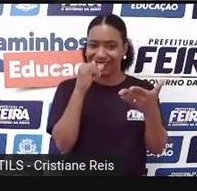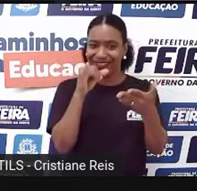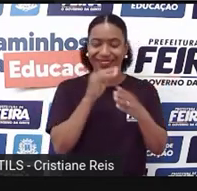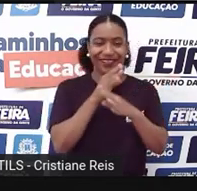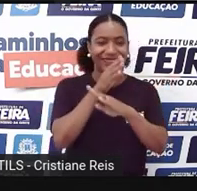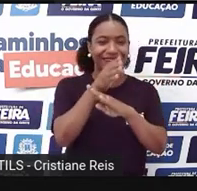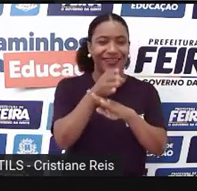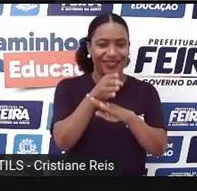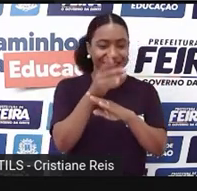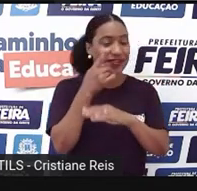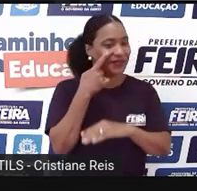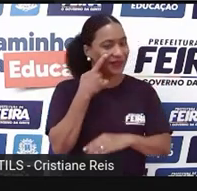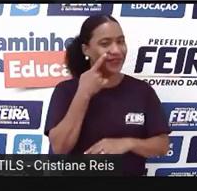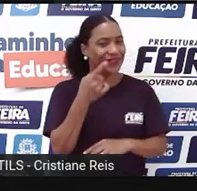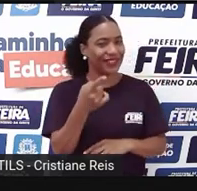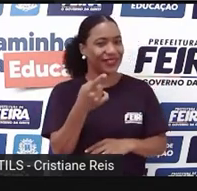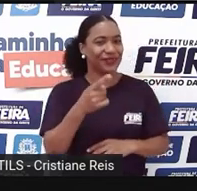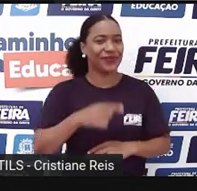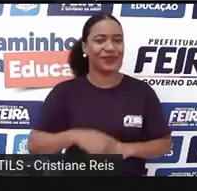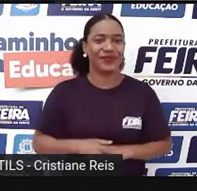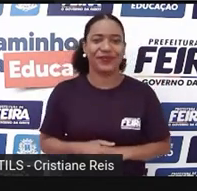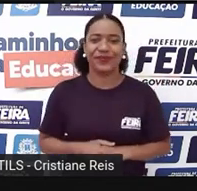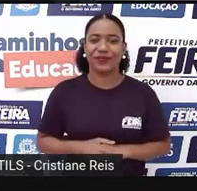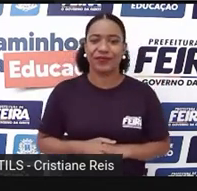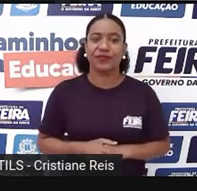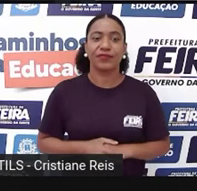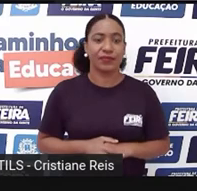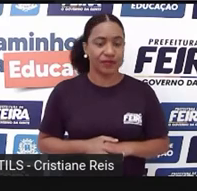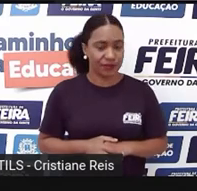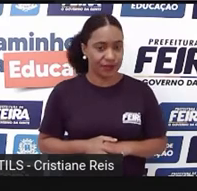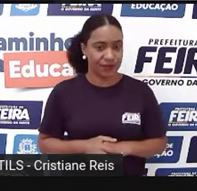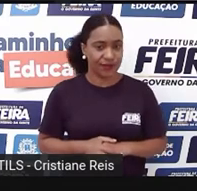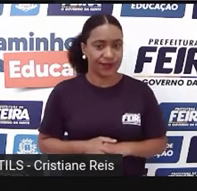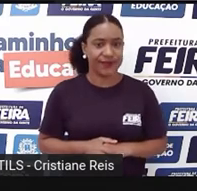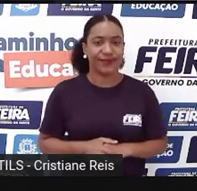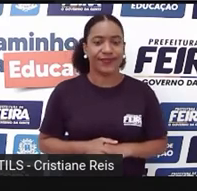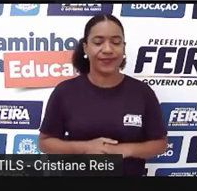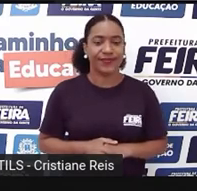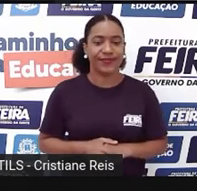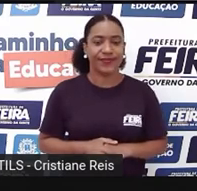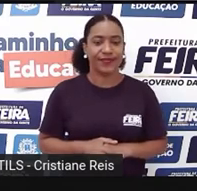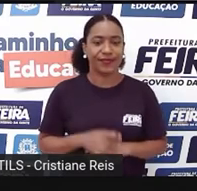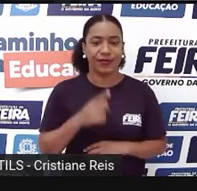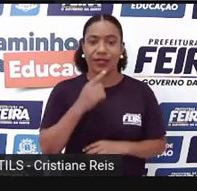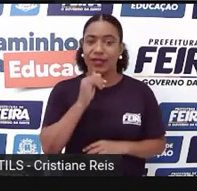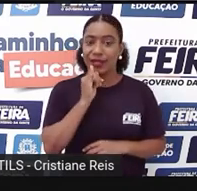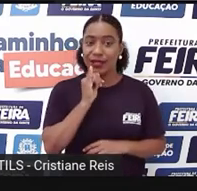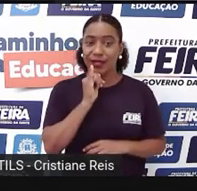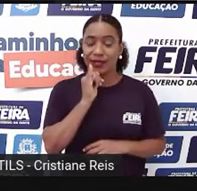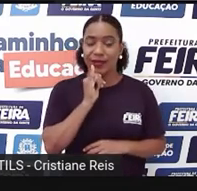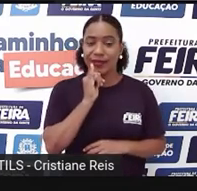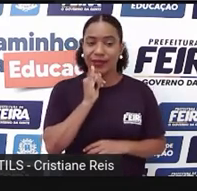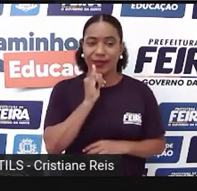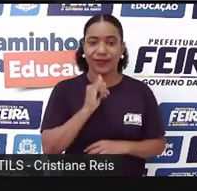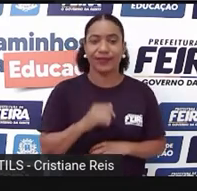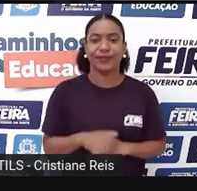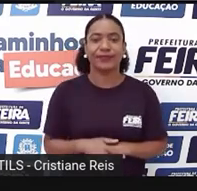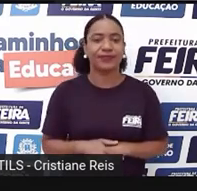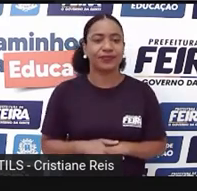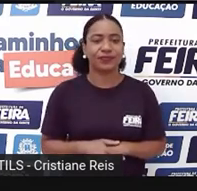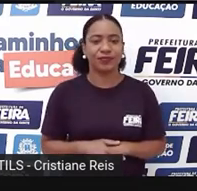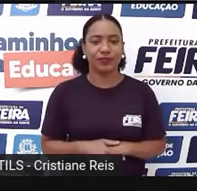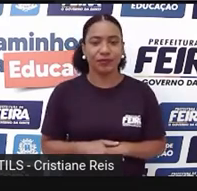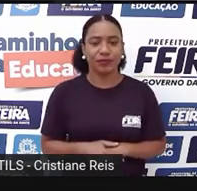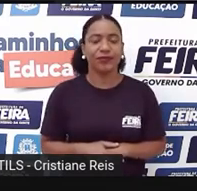Vejamos aqui Um segundo exemplo Juliet Juliet be eating Dinner by 8pm